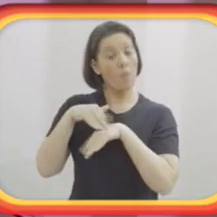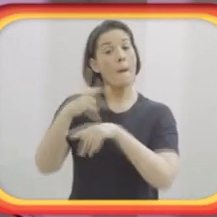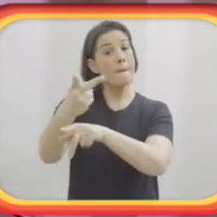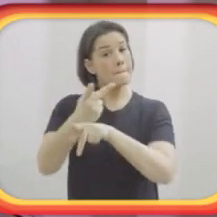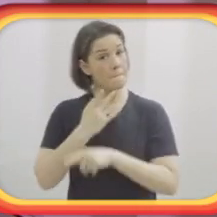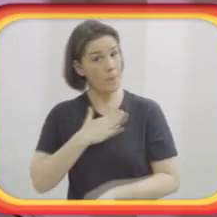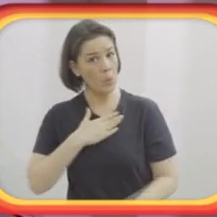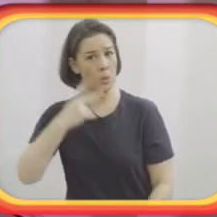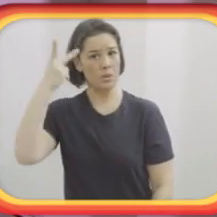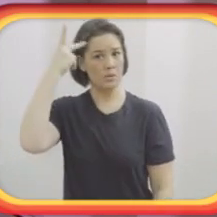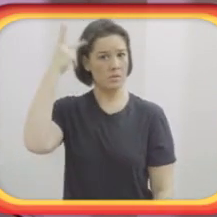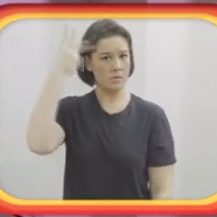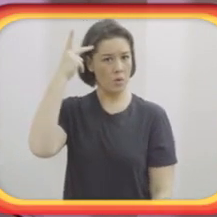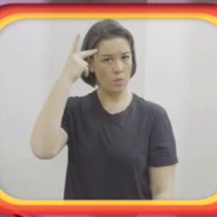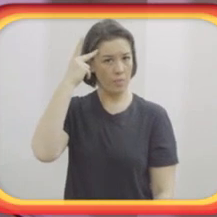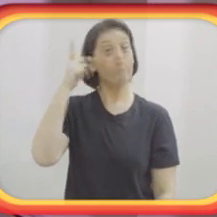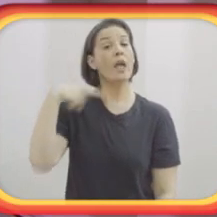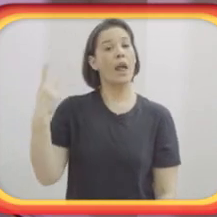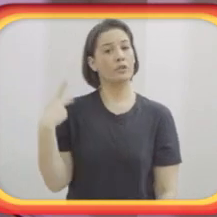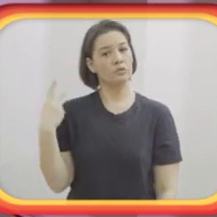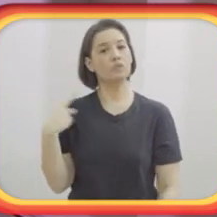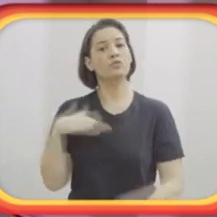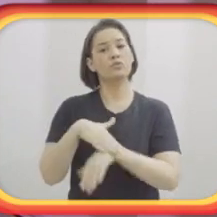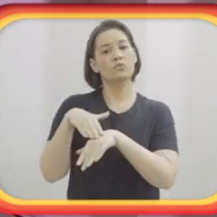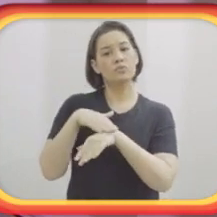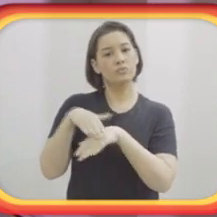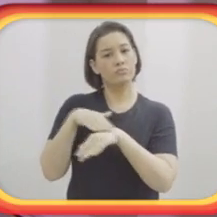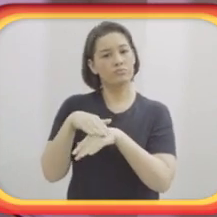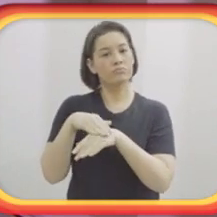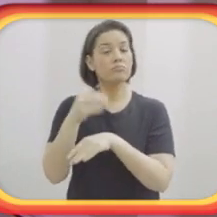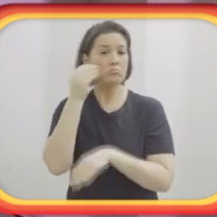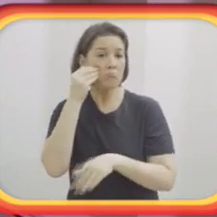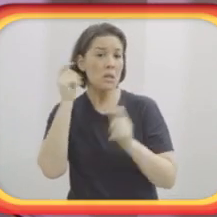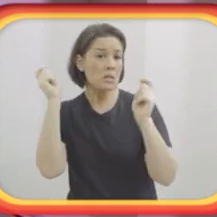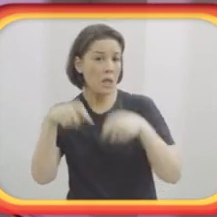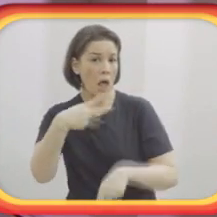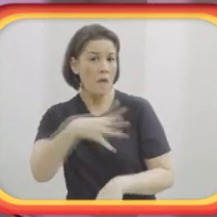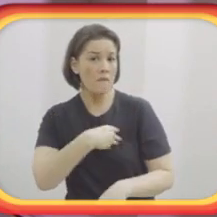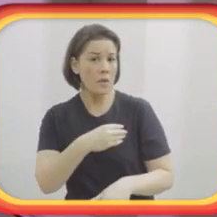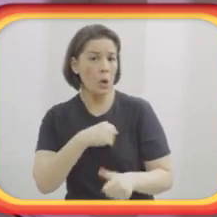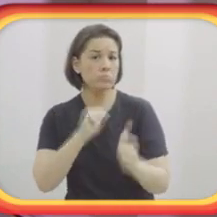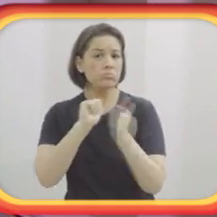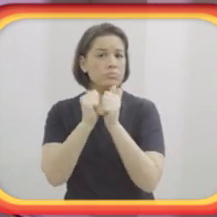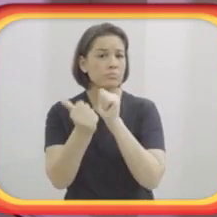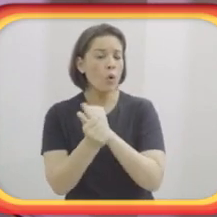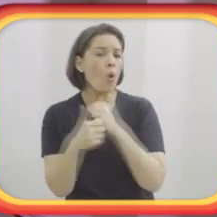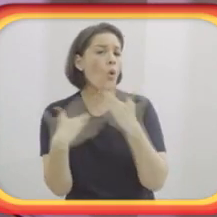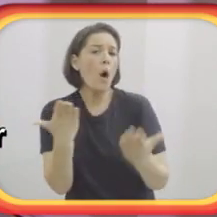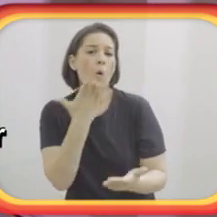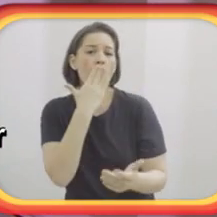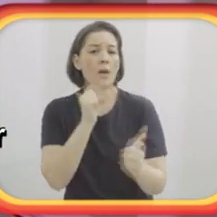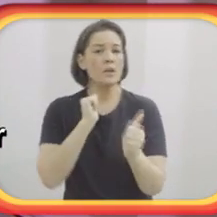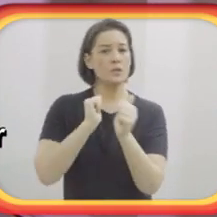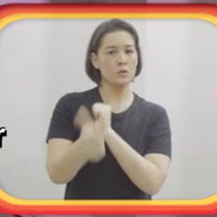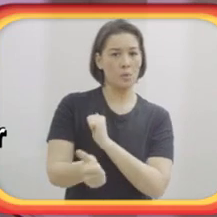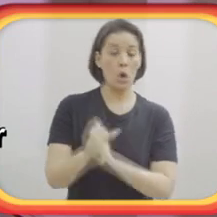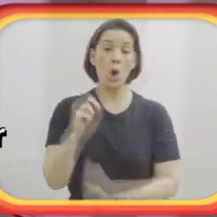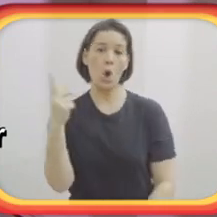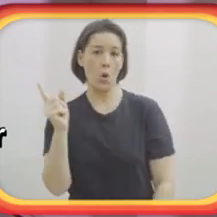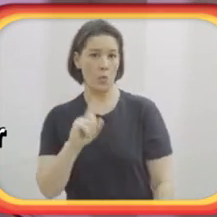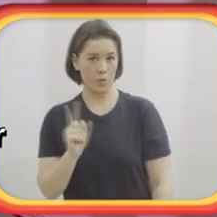esportes. O nós podíamos fazer? Ele me deu um cartão e disse o seguinte, ó, me procura em São Paulo